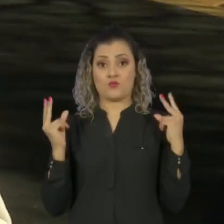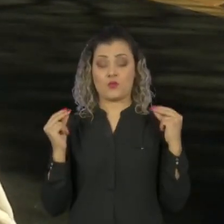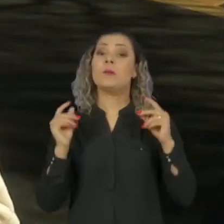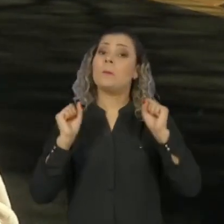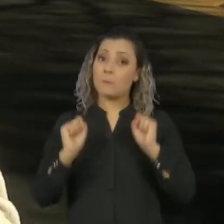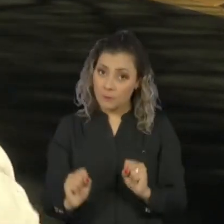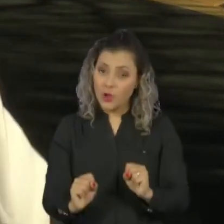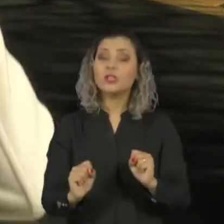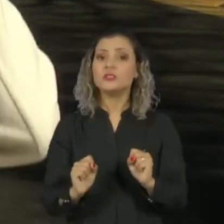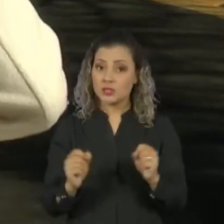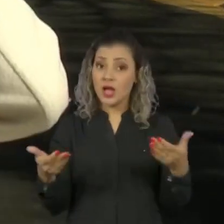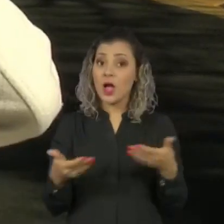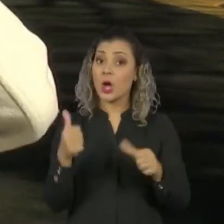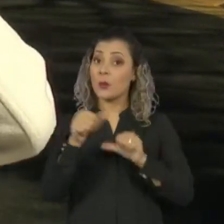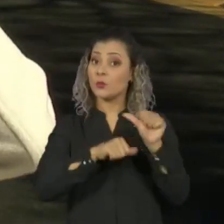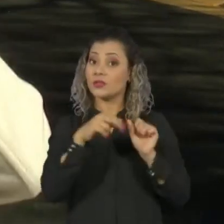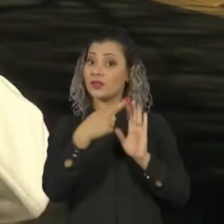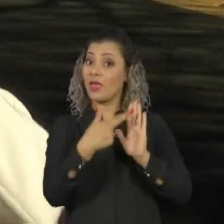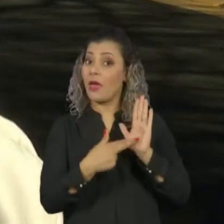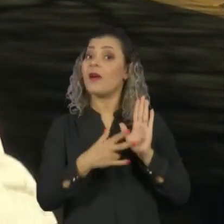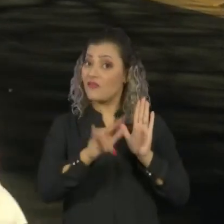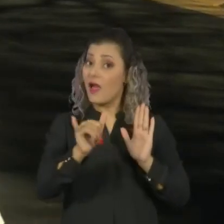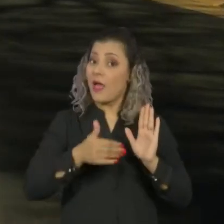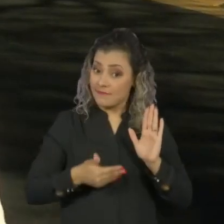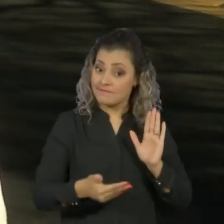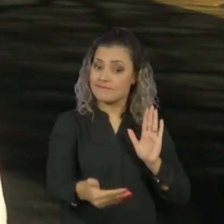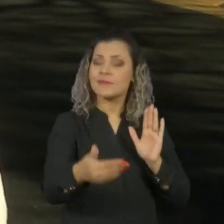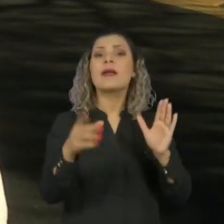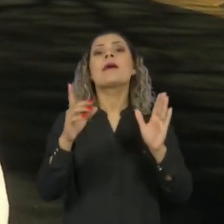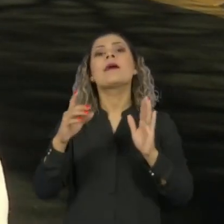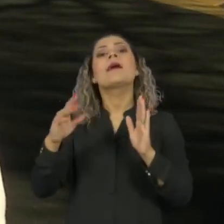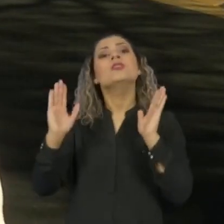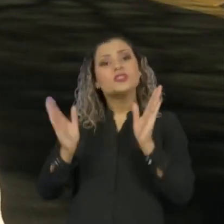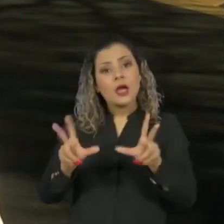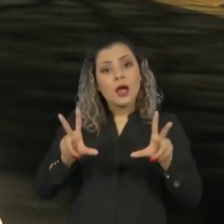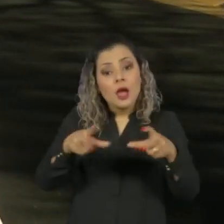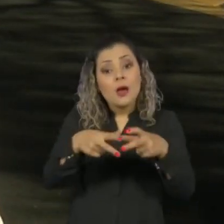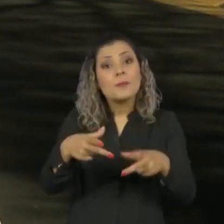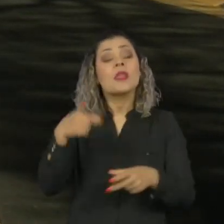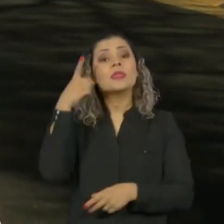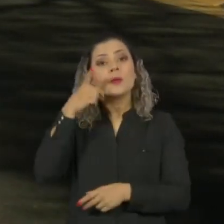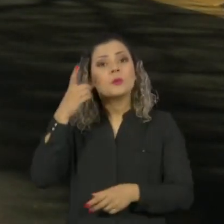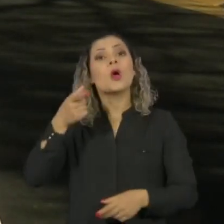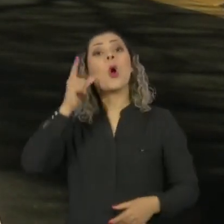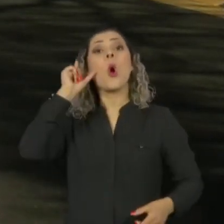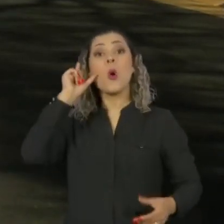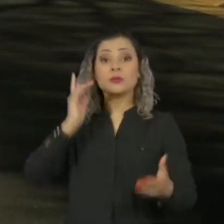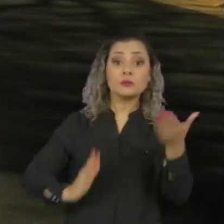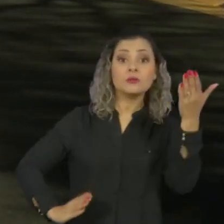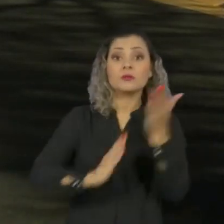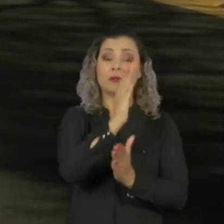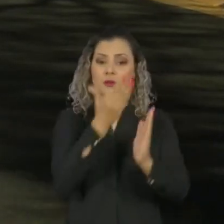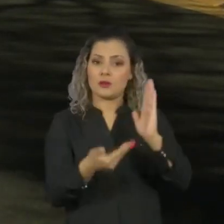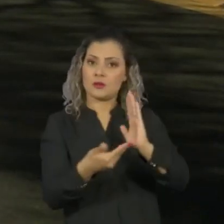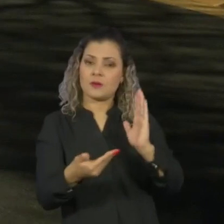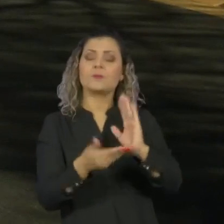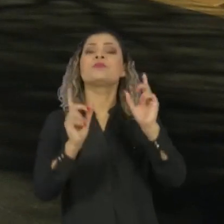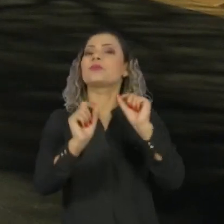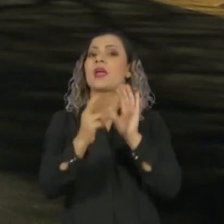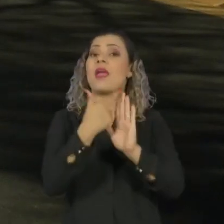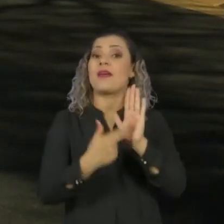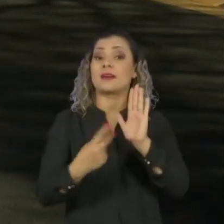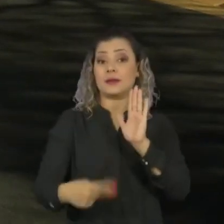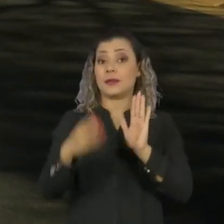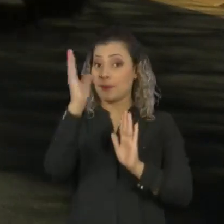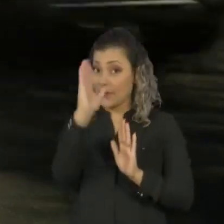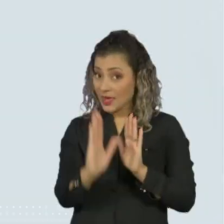pode ter muitas mudanças em breve. A Câmara dos Deputados aprovou ontem o texto base com alterações no Código de Trânsito